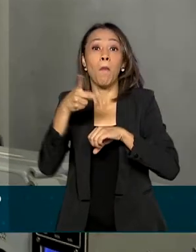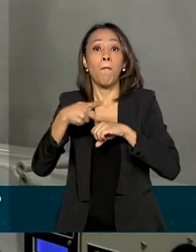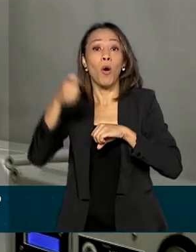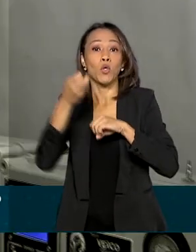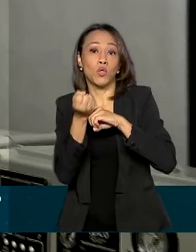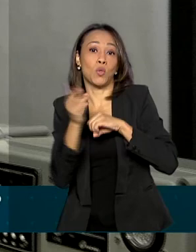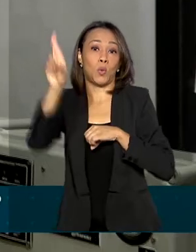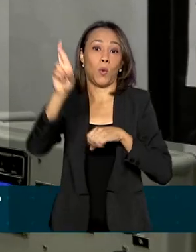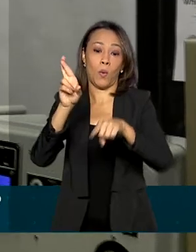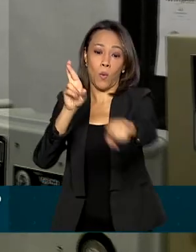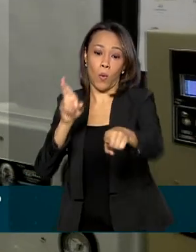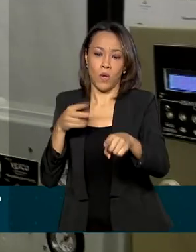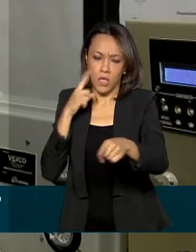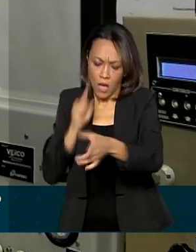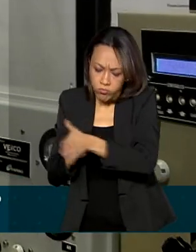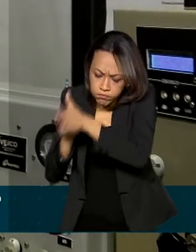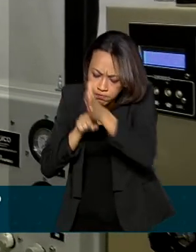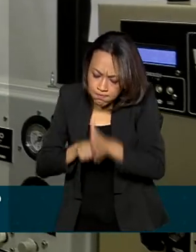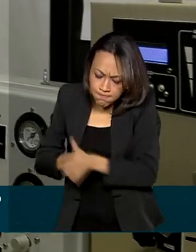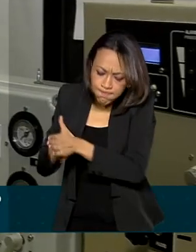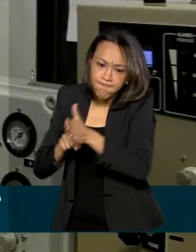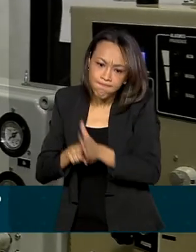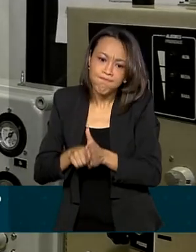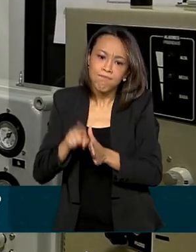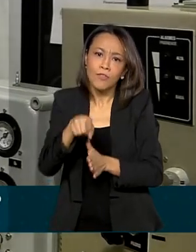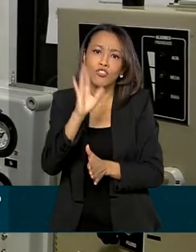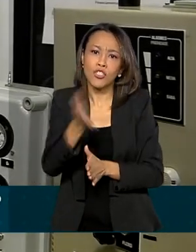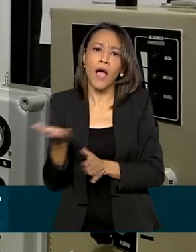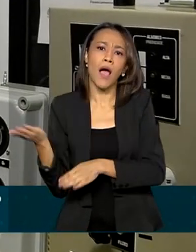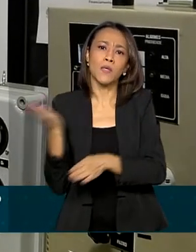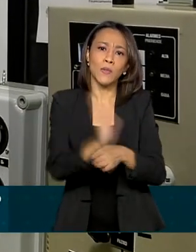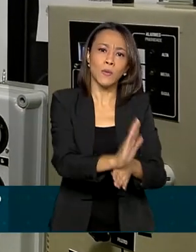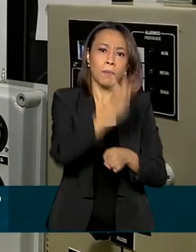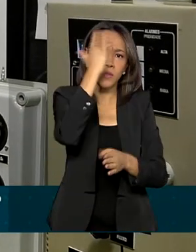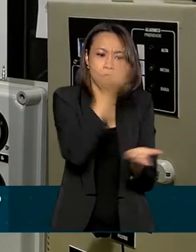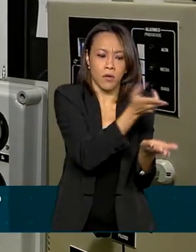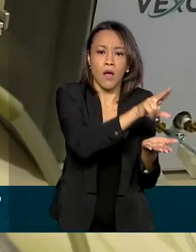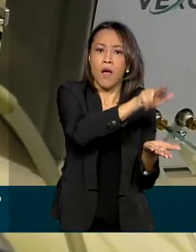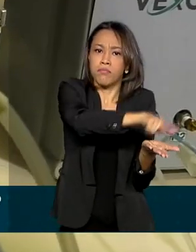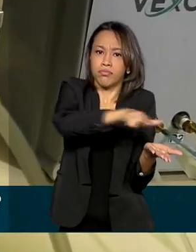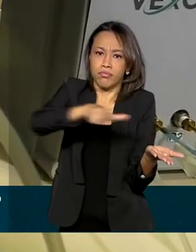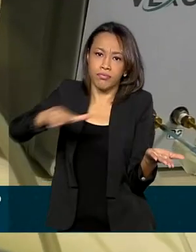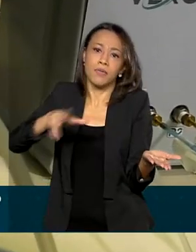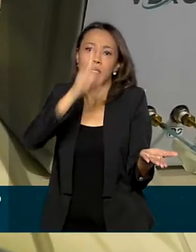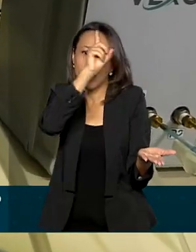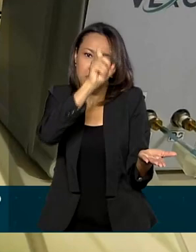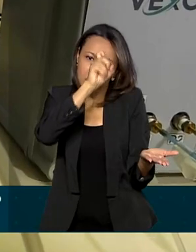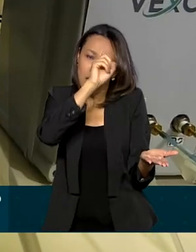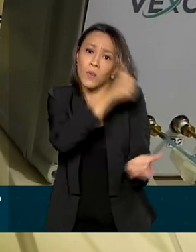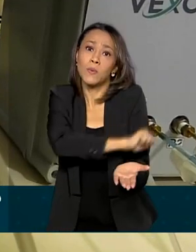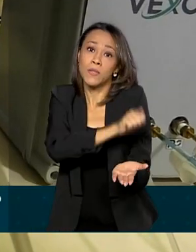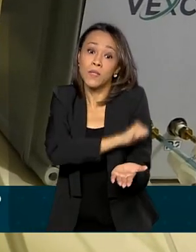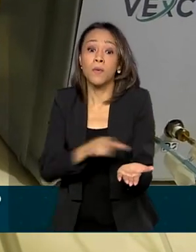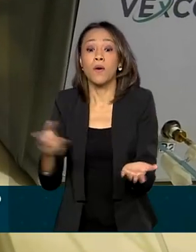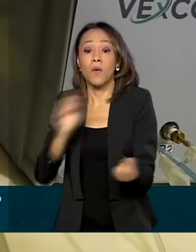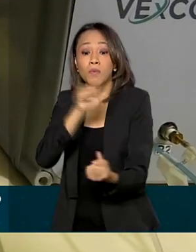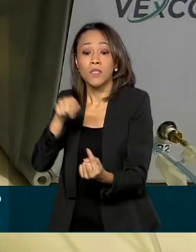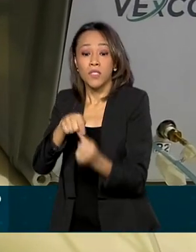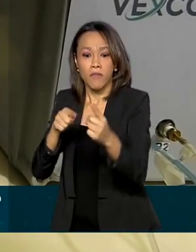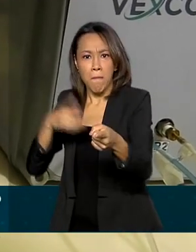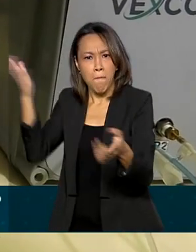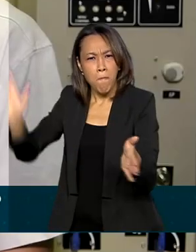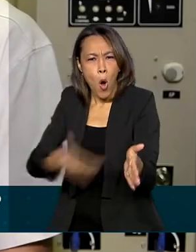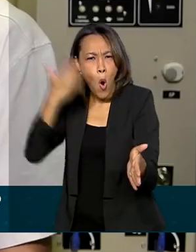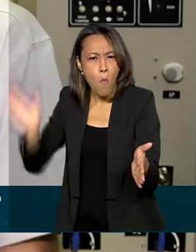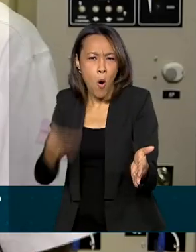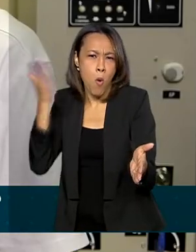bem-sucedidos em pacientes internados em UTIs no Rio de Janeiro. A ideia agora é que o equipamento seja produzido em grande